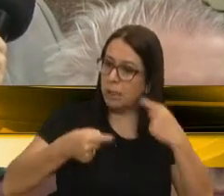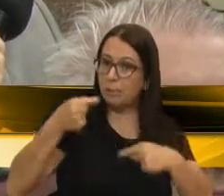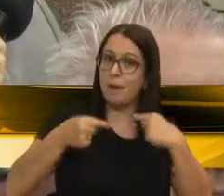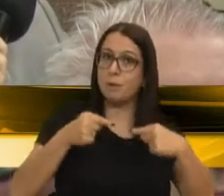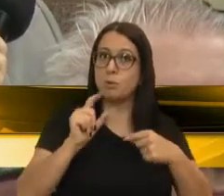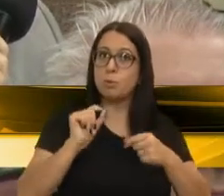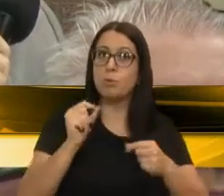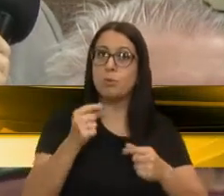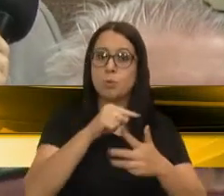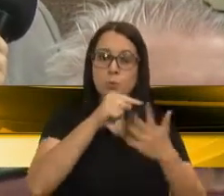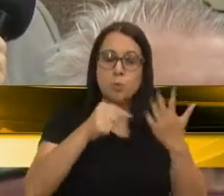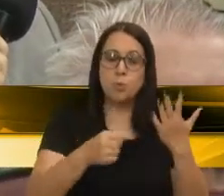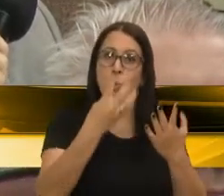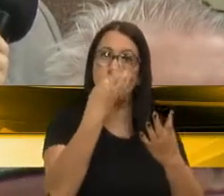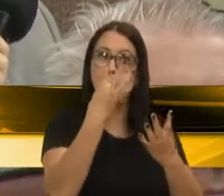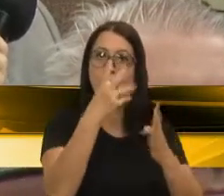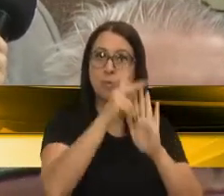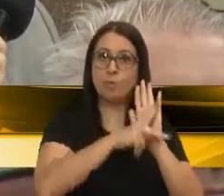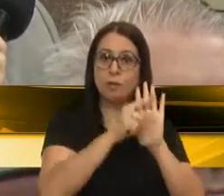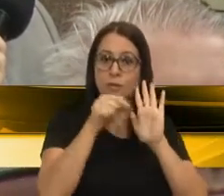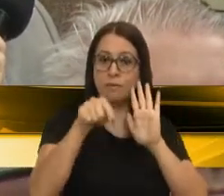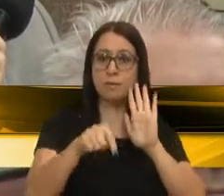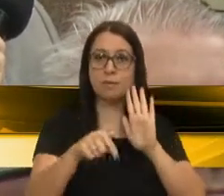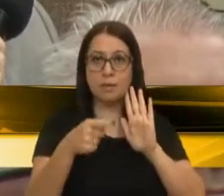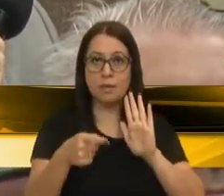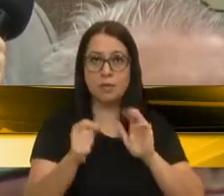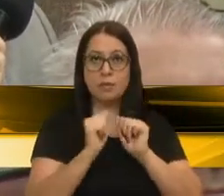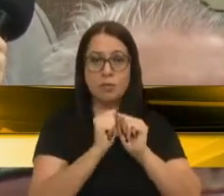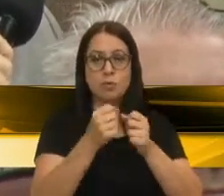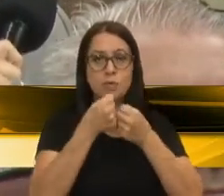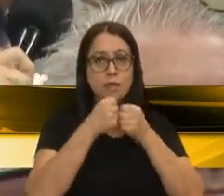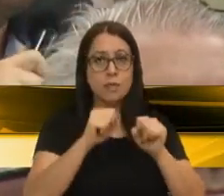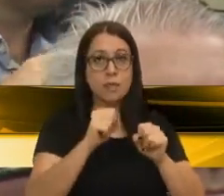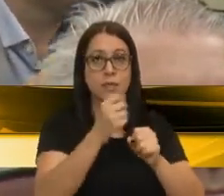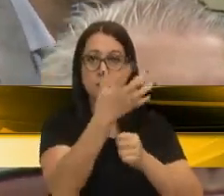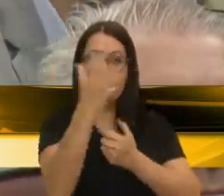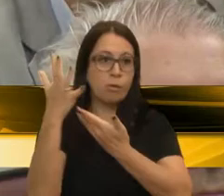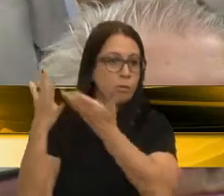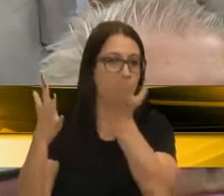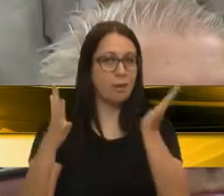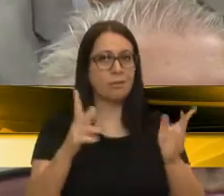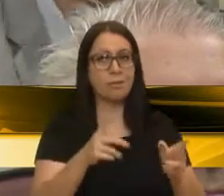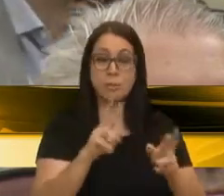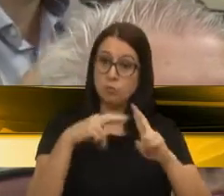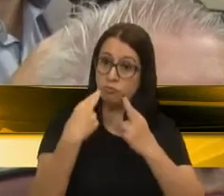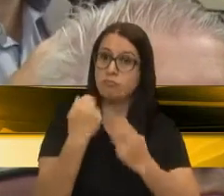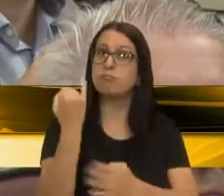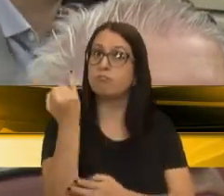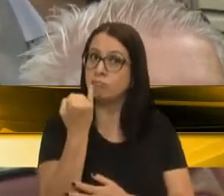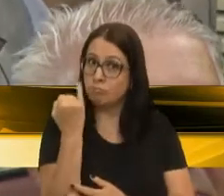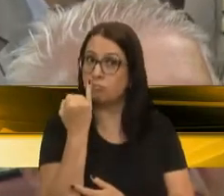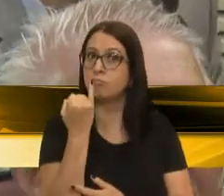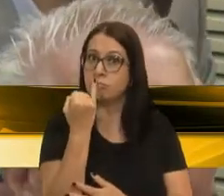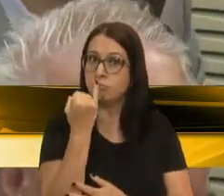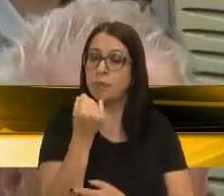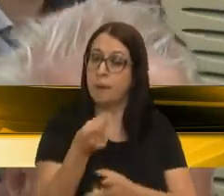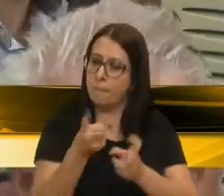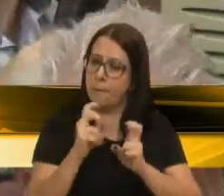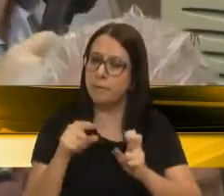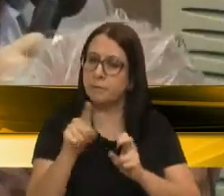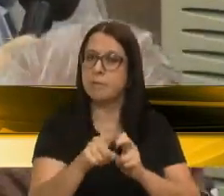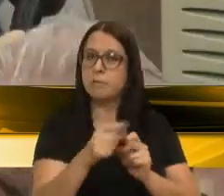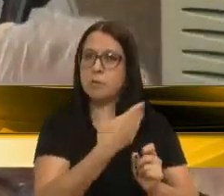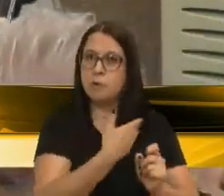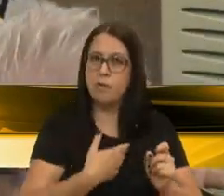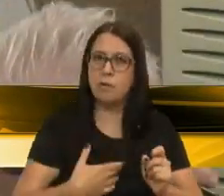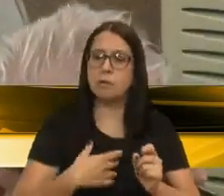sobre outros quatro projetos que irão vir à casa através da Secretaria do Meio Ambiente. Então, são reuniões importantes como essa que a gente percebe que o